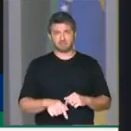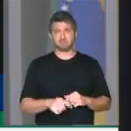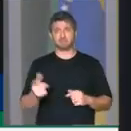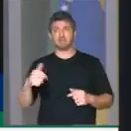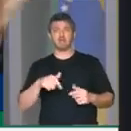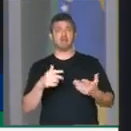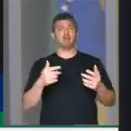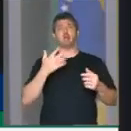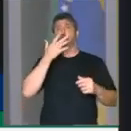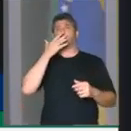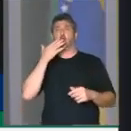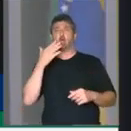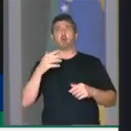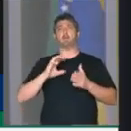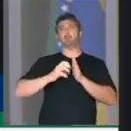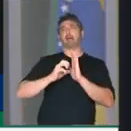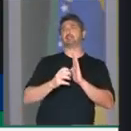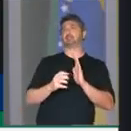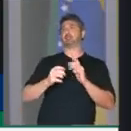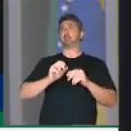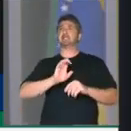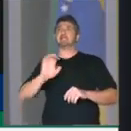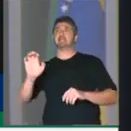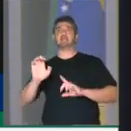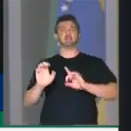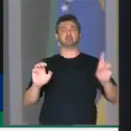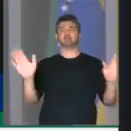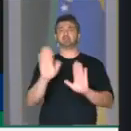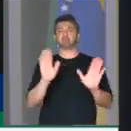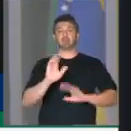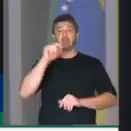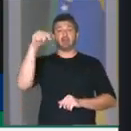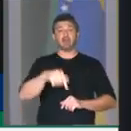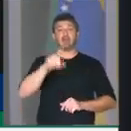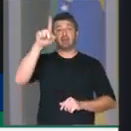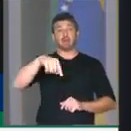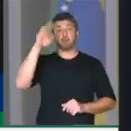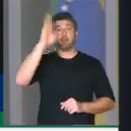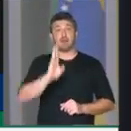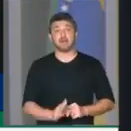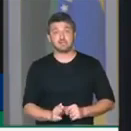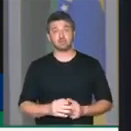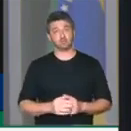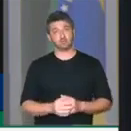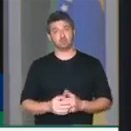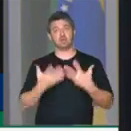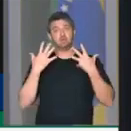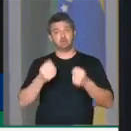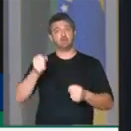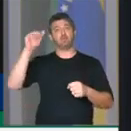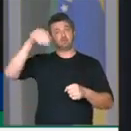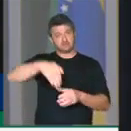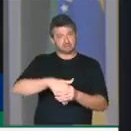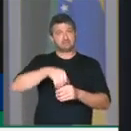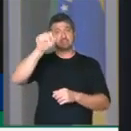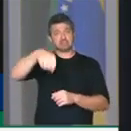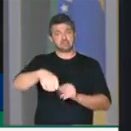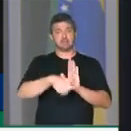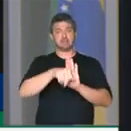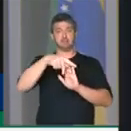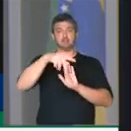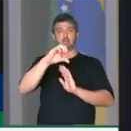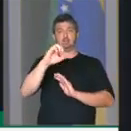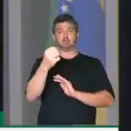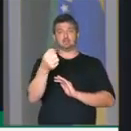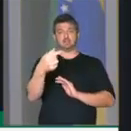coloração nem bandeira partidária. É o Brasil que está em jogo. Então, vamos votar sim na medida provisória